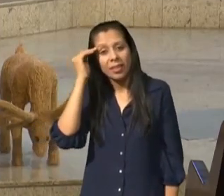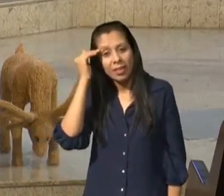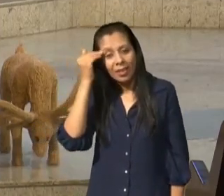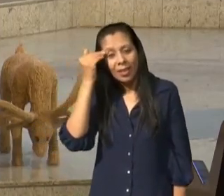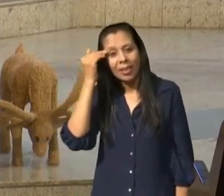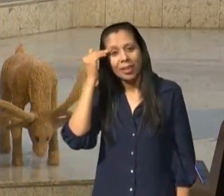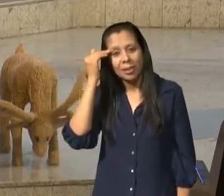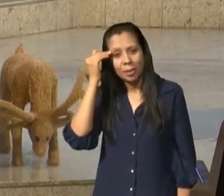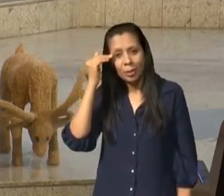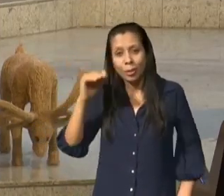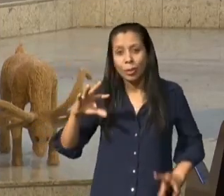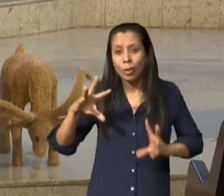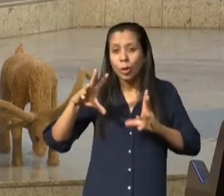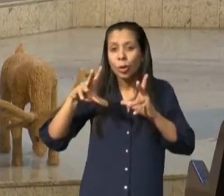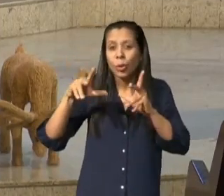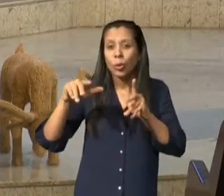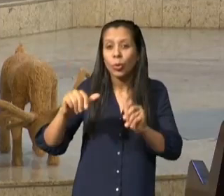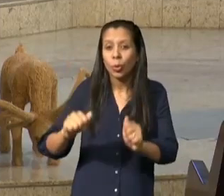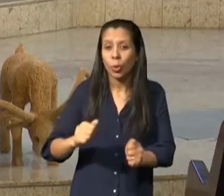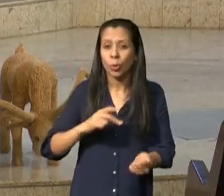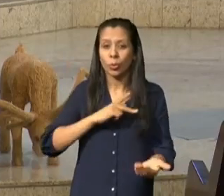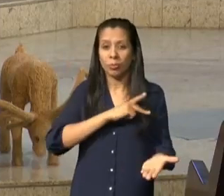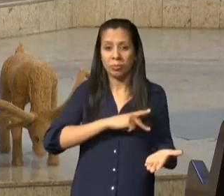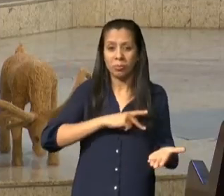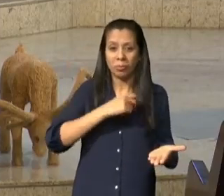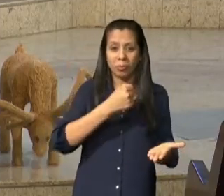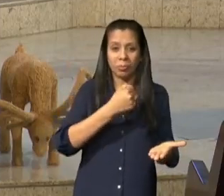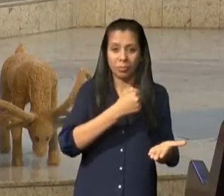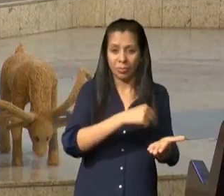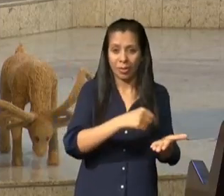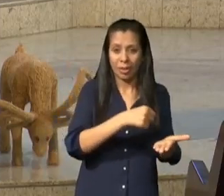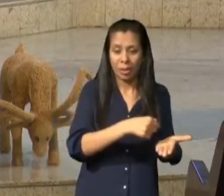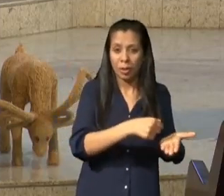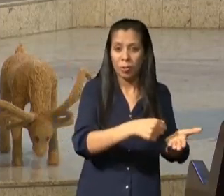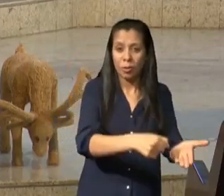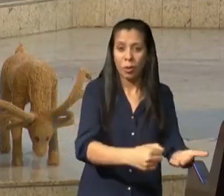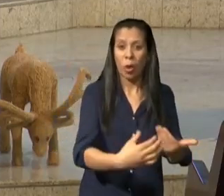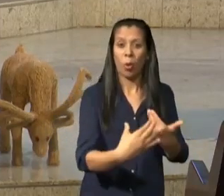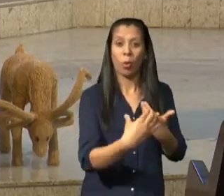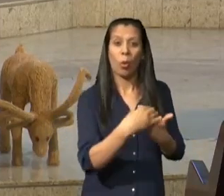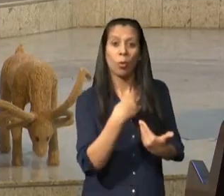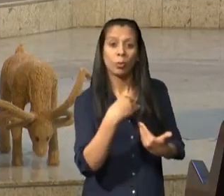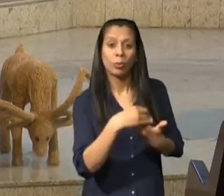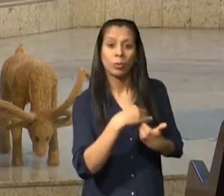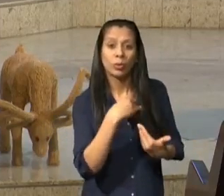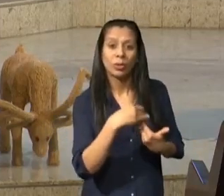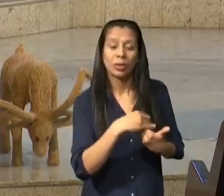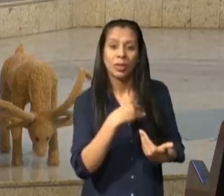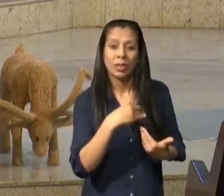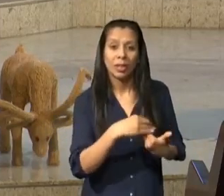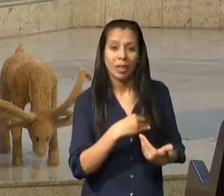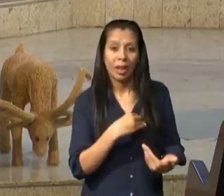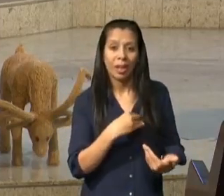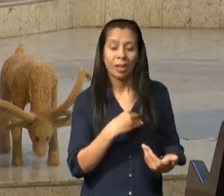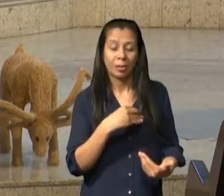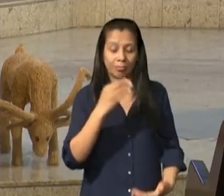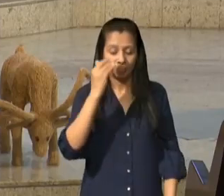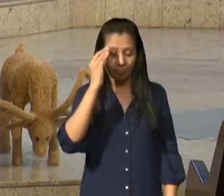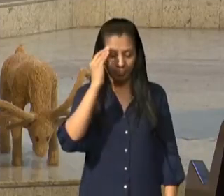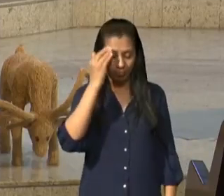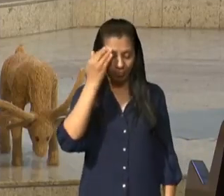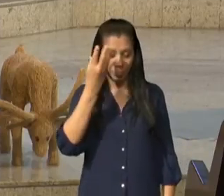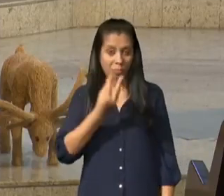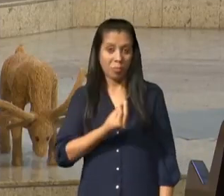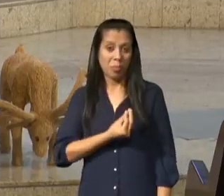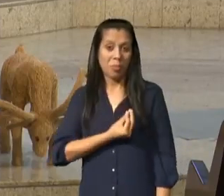estes conselhos estão escritos para que me sirvam de exemplo para que a minha vida possa